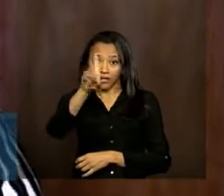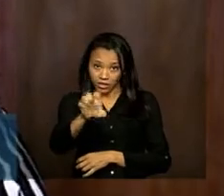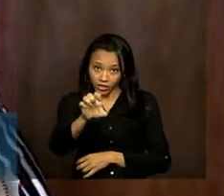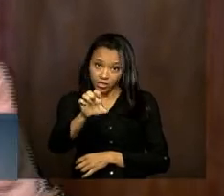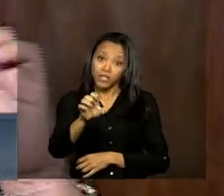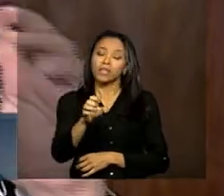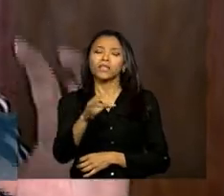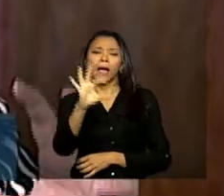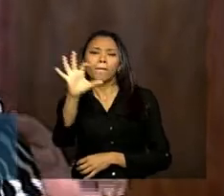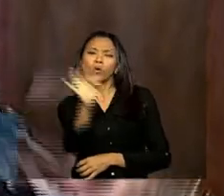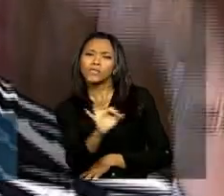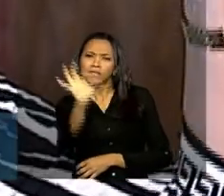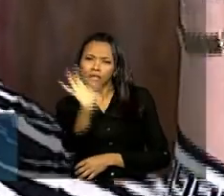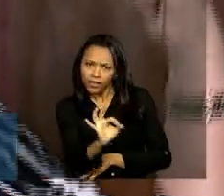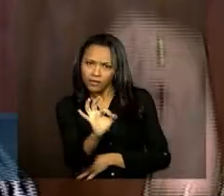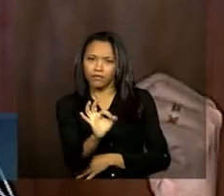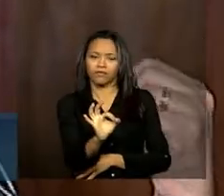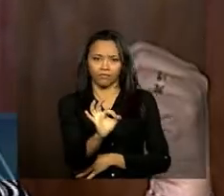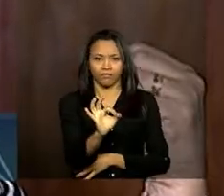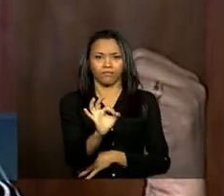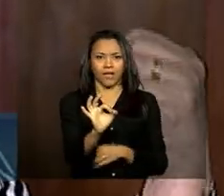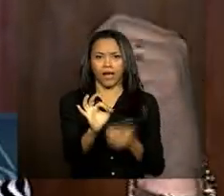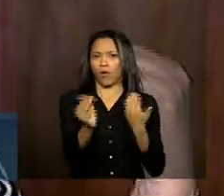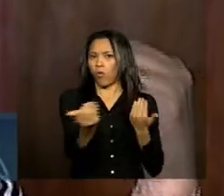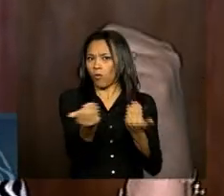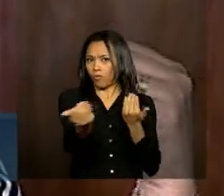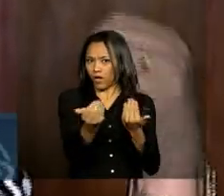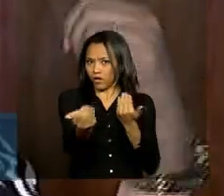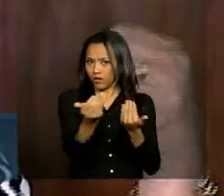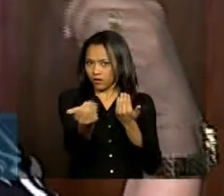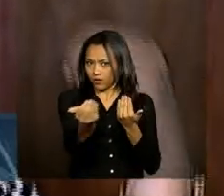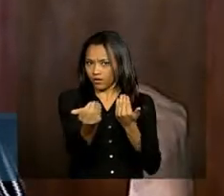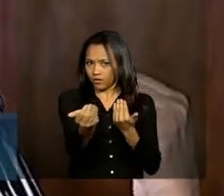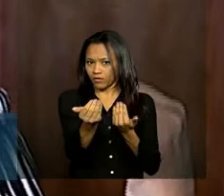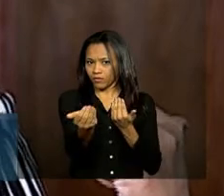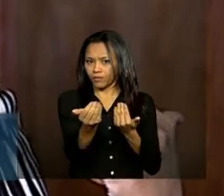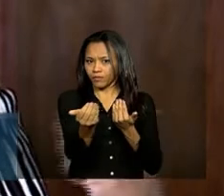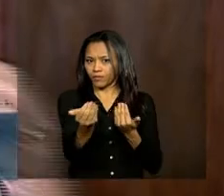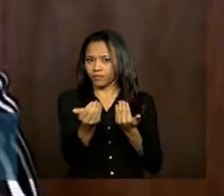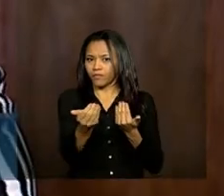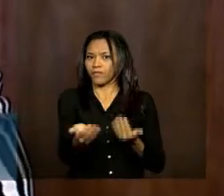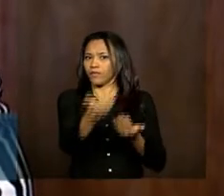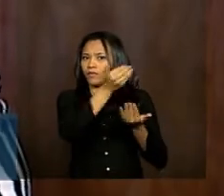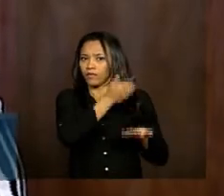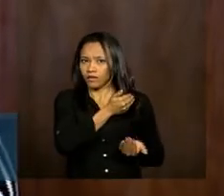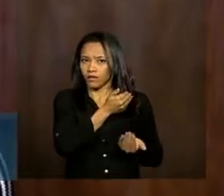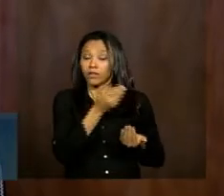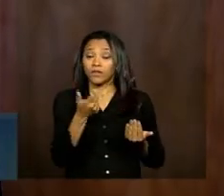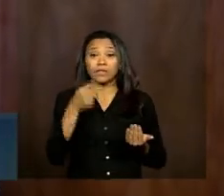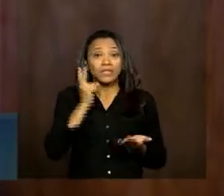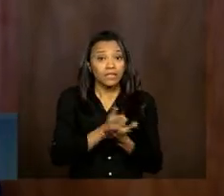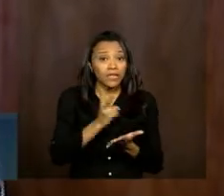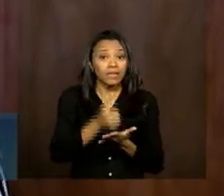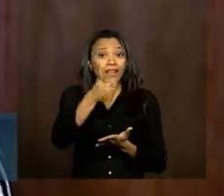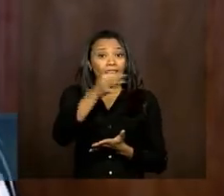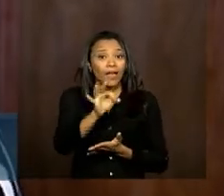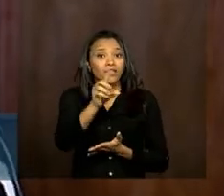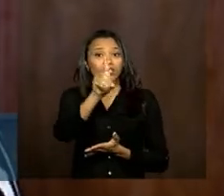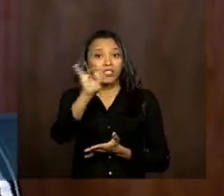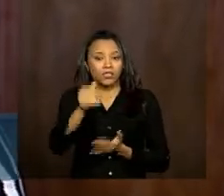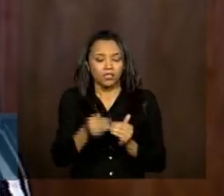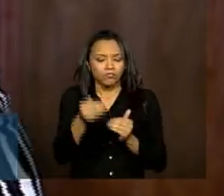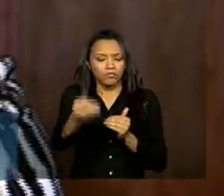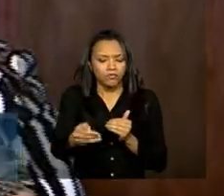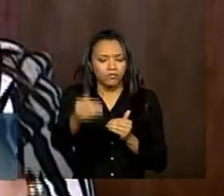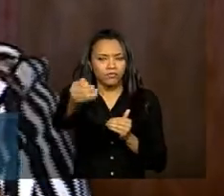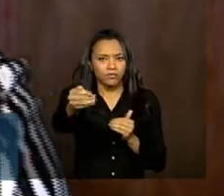cento comparativamente ao decênio anterior decênio anterior então vai medindo a cada 10 dias esta